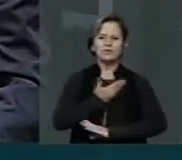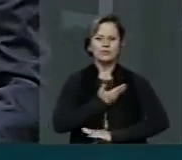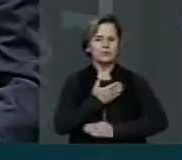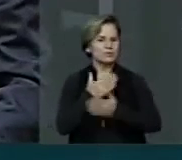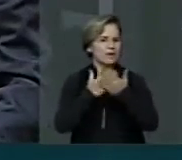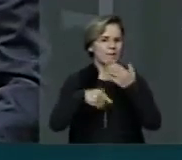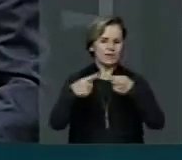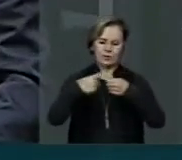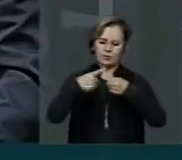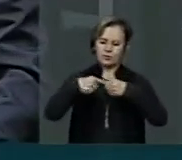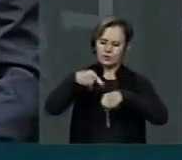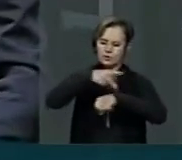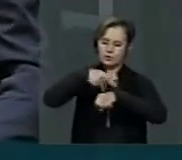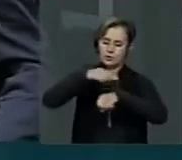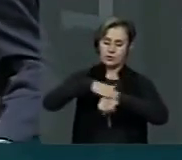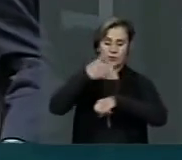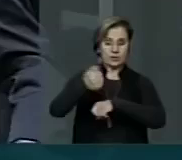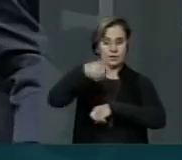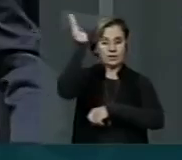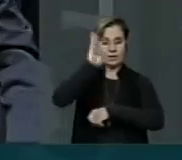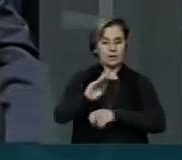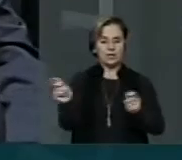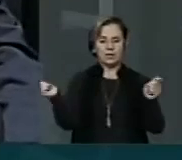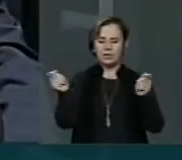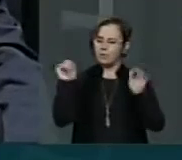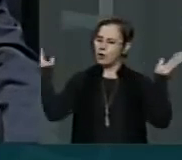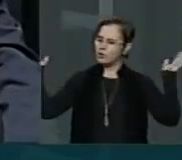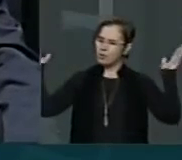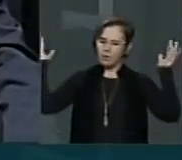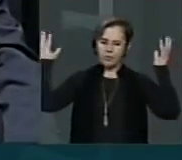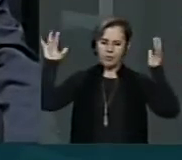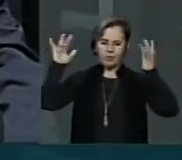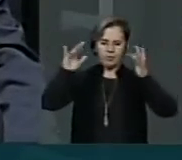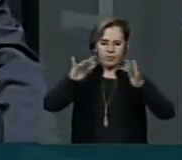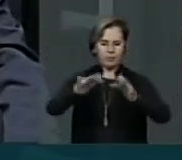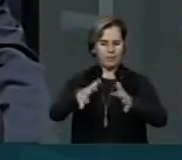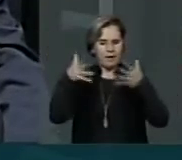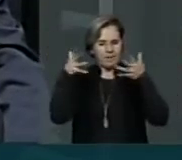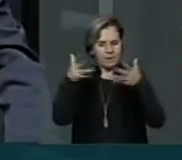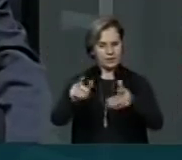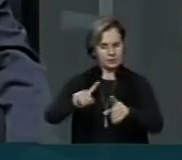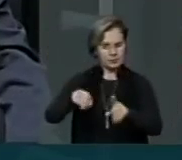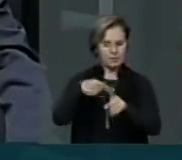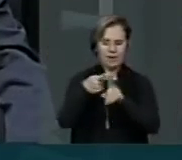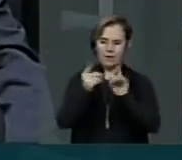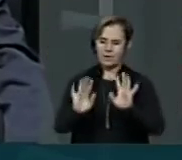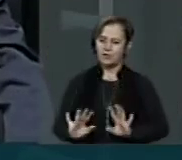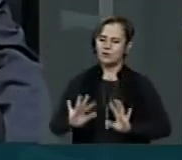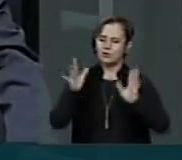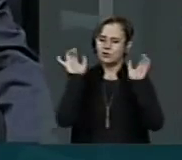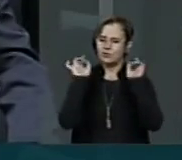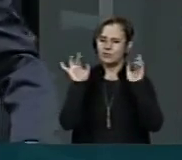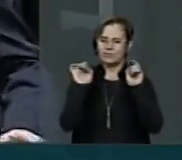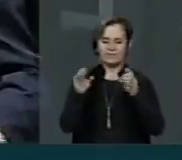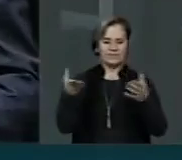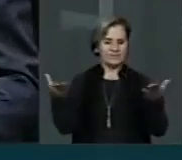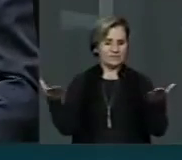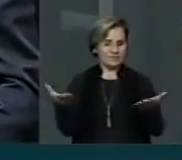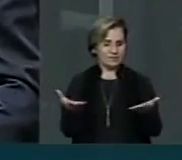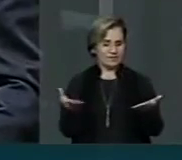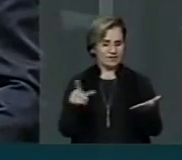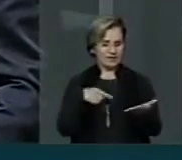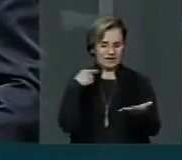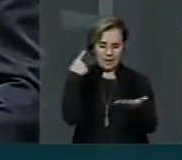cidades do nosso país, de tal forma que possa vir participar de mais um evento. E não tenho dúvidas que isso aqui está